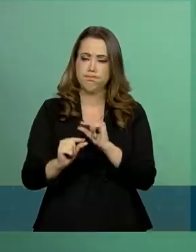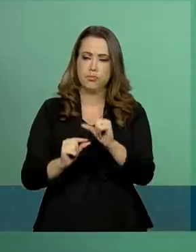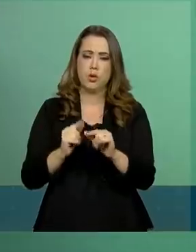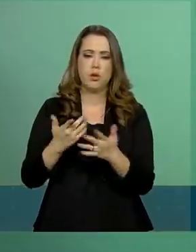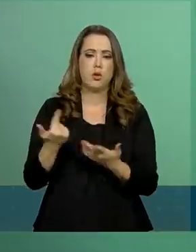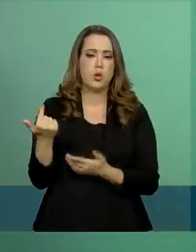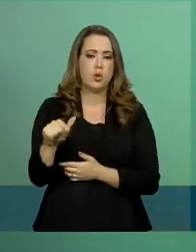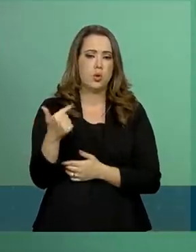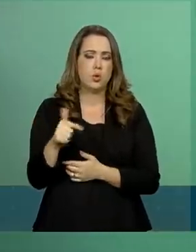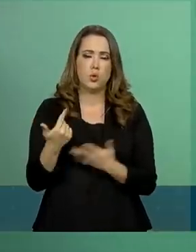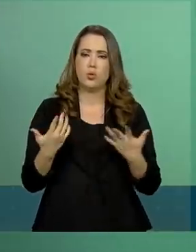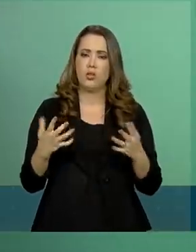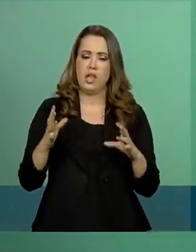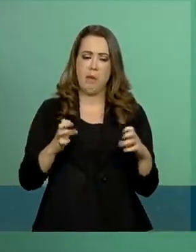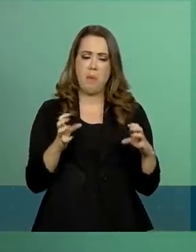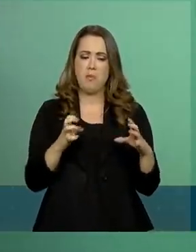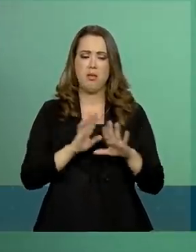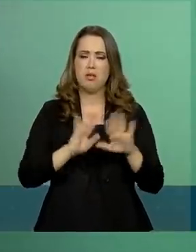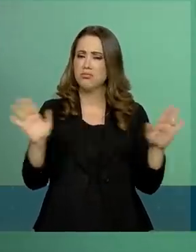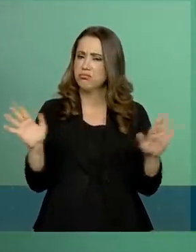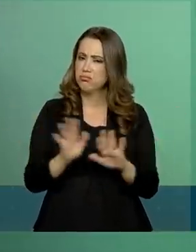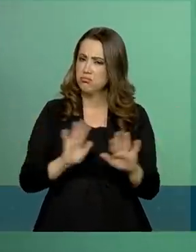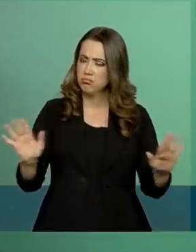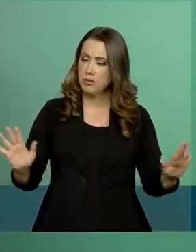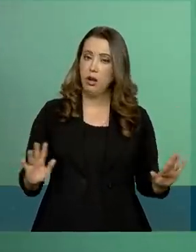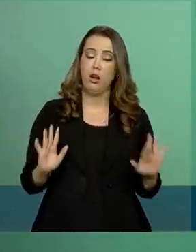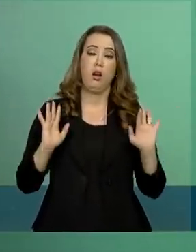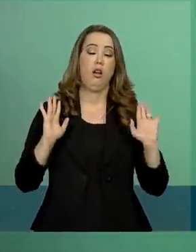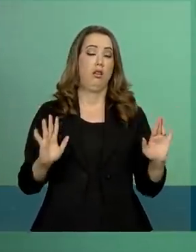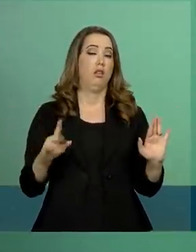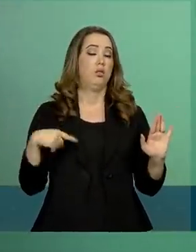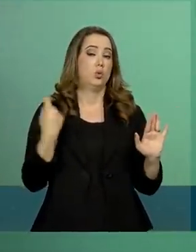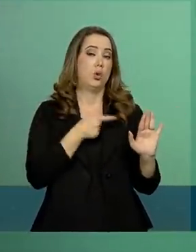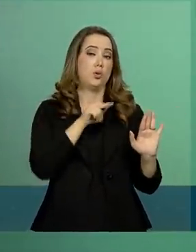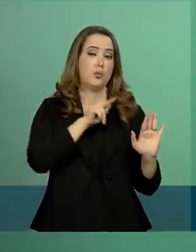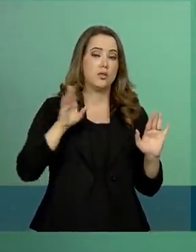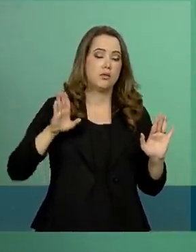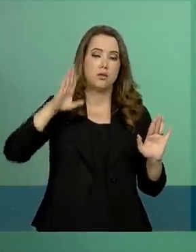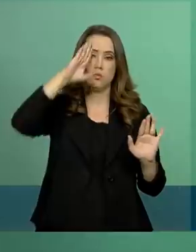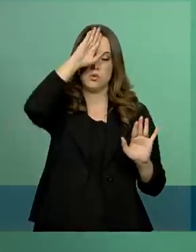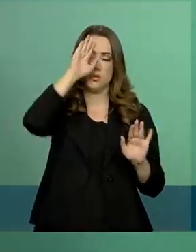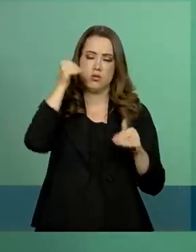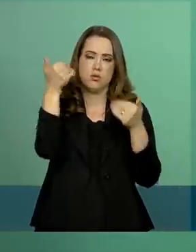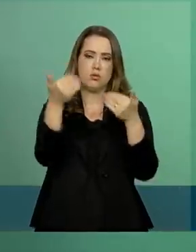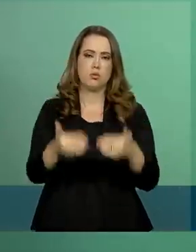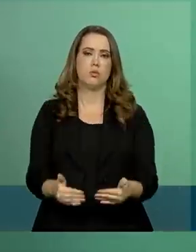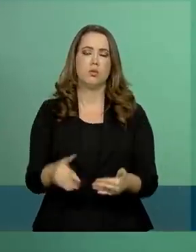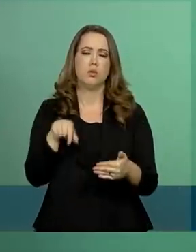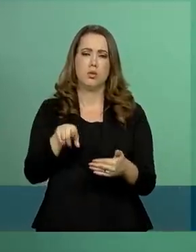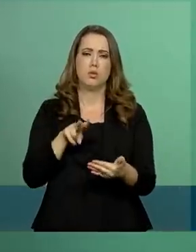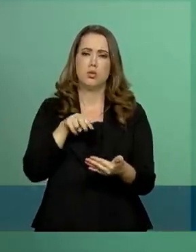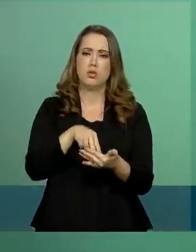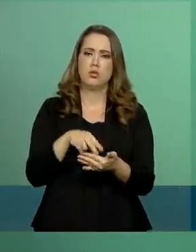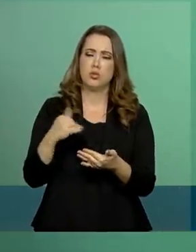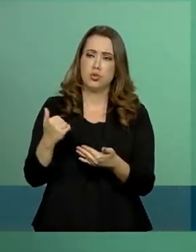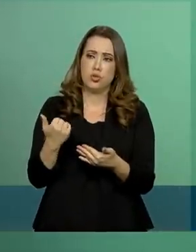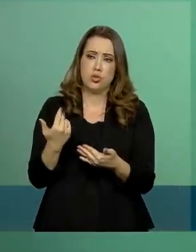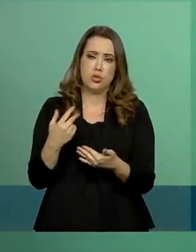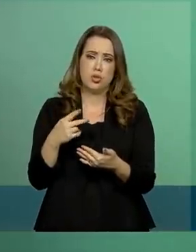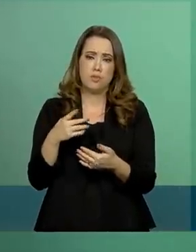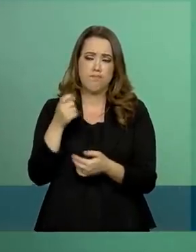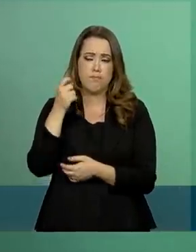há fricção entre o nosso presidente e o secretário. Apenas o nosso presidente, diante dos seus conceitos